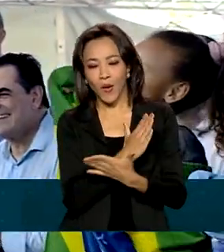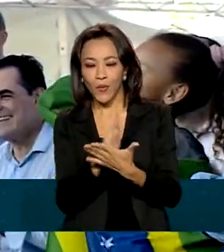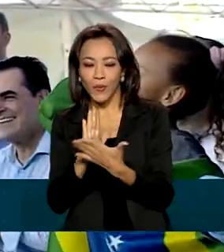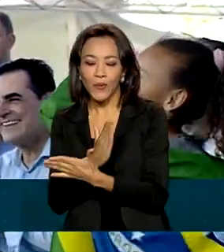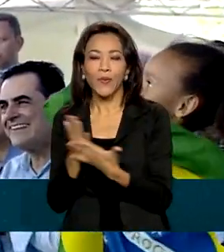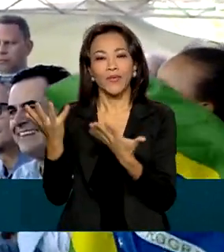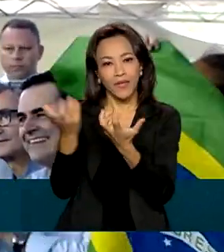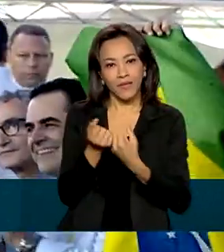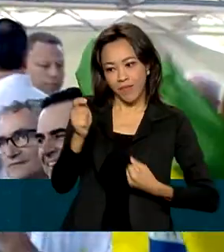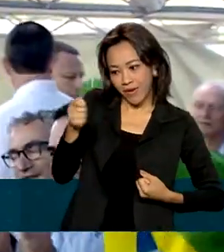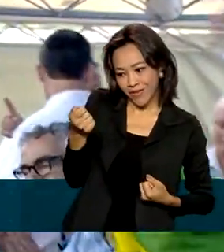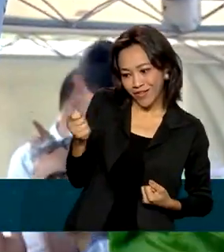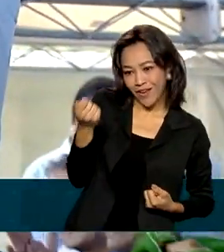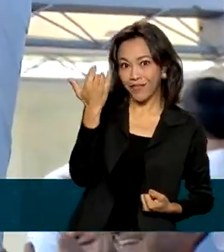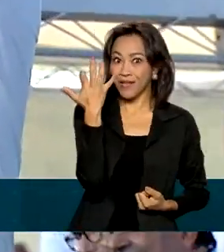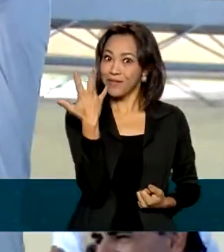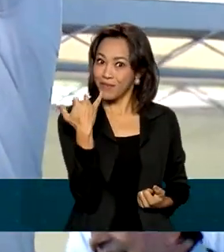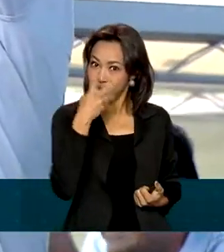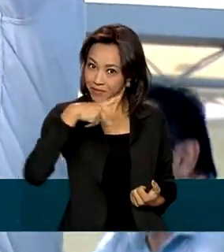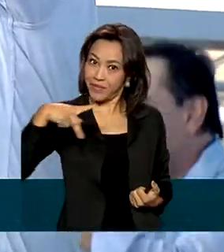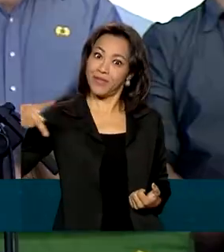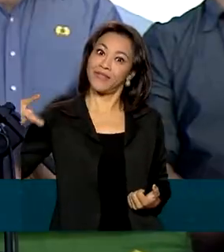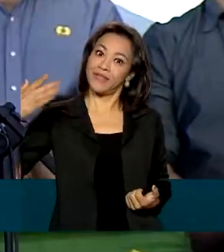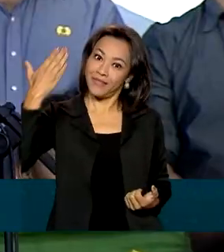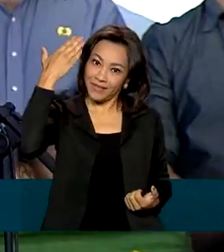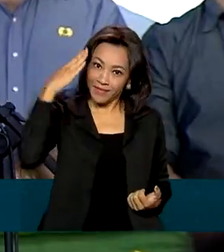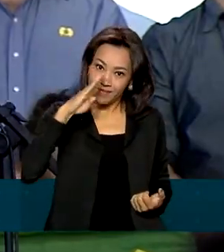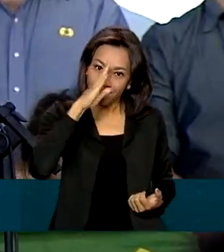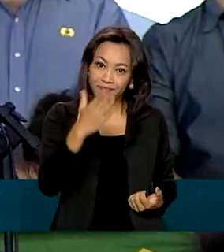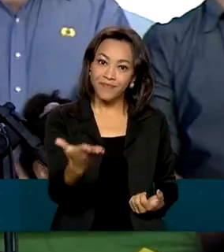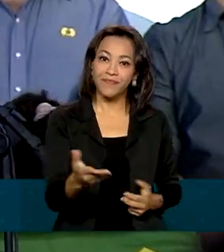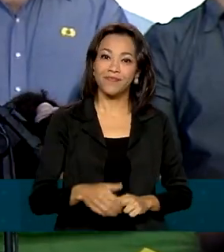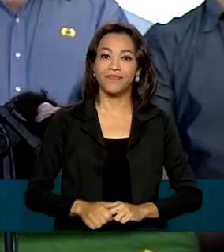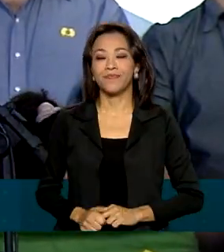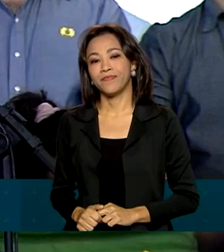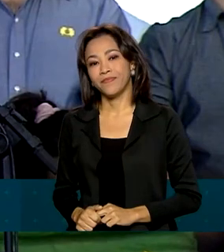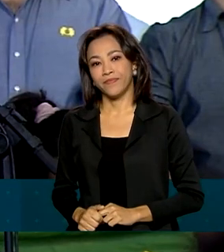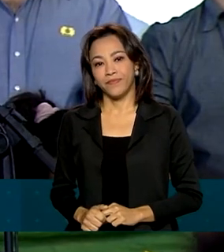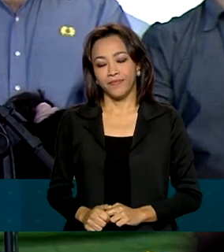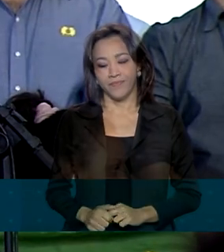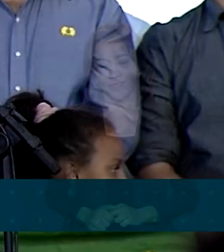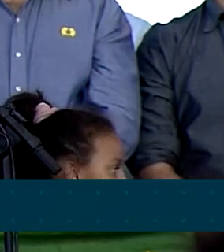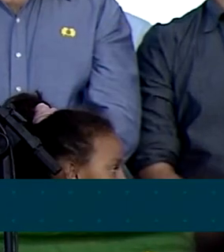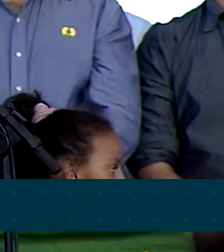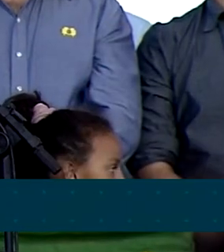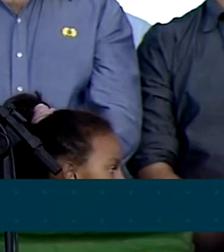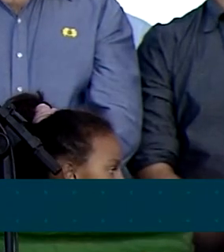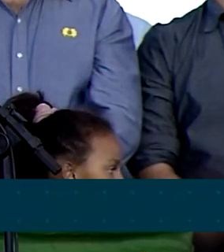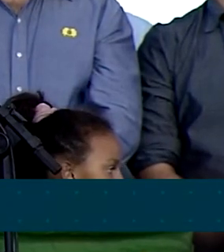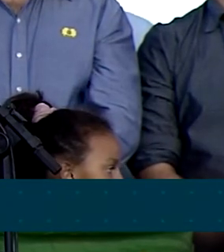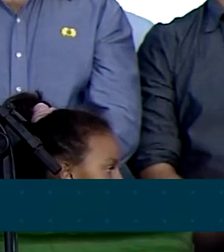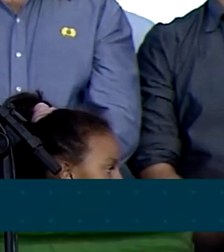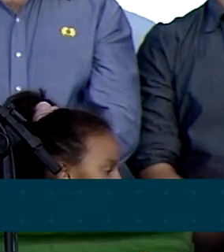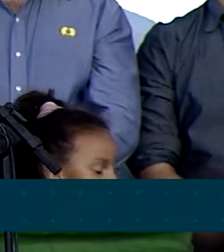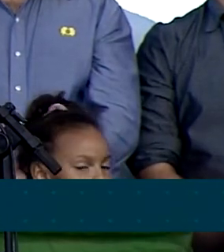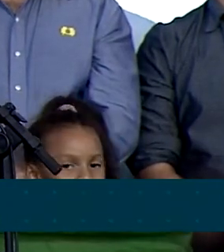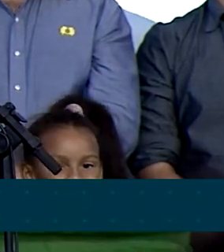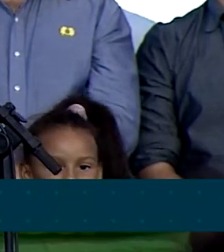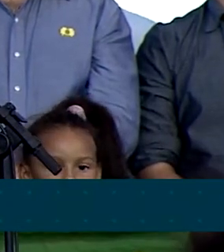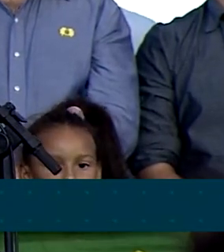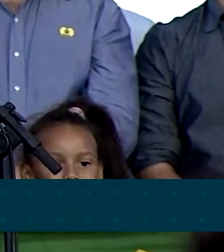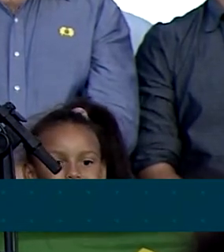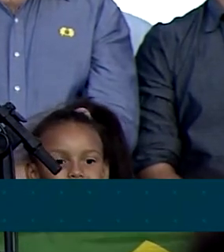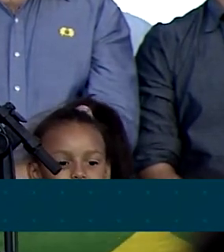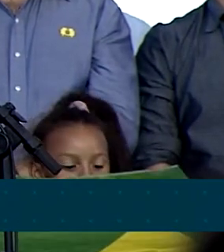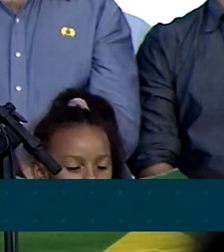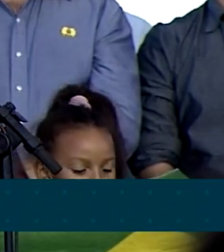receberam as chaves das mãos do presidente. Eu bensei o valor de uma casa própria. O meu pai